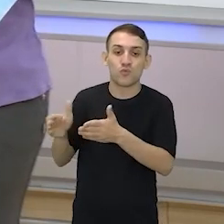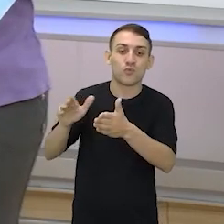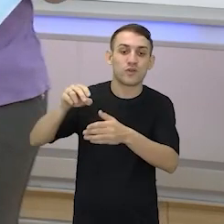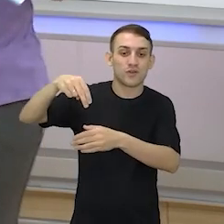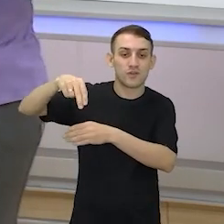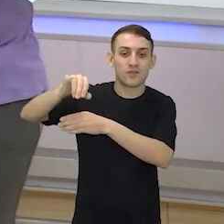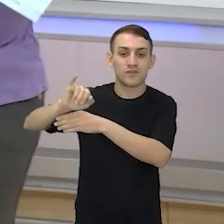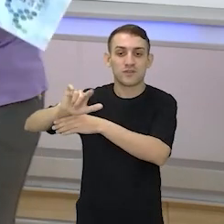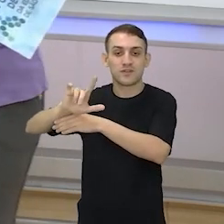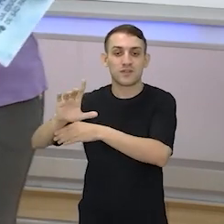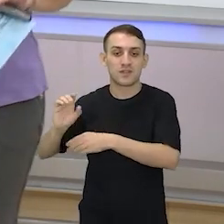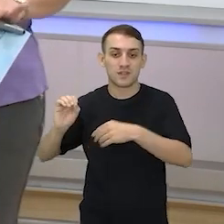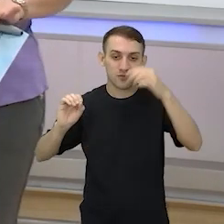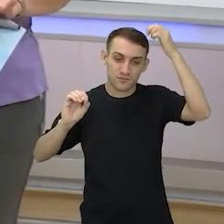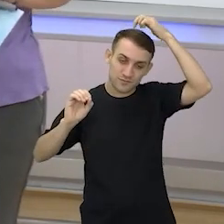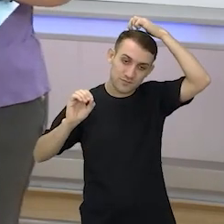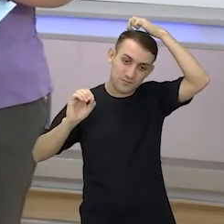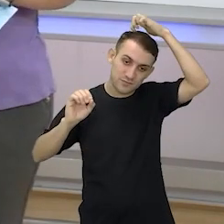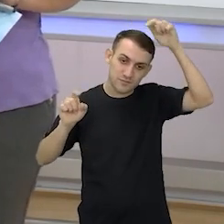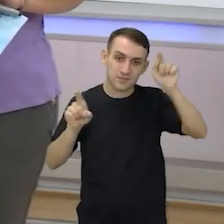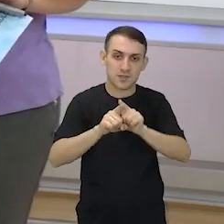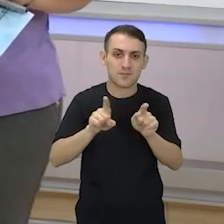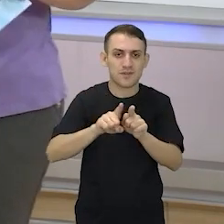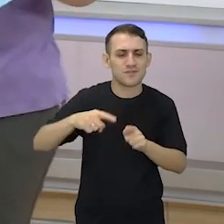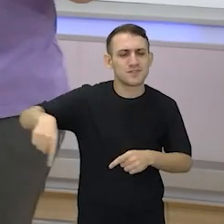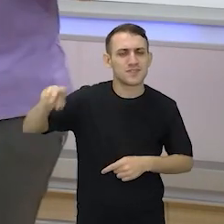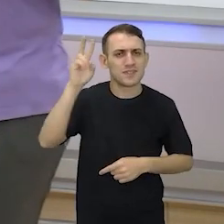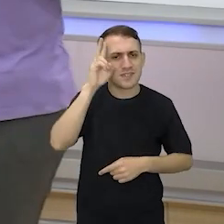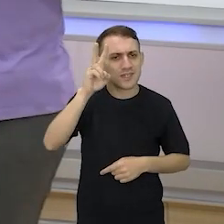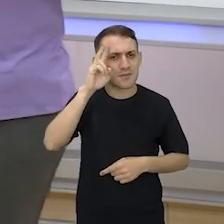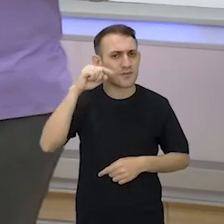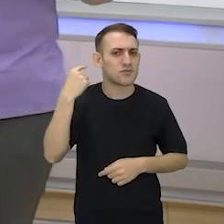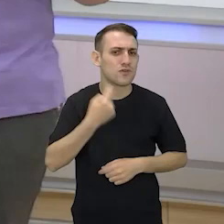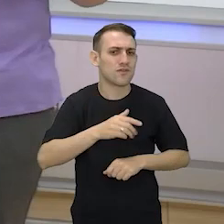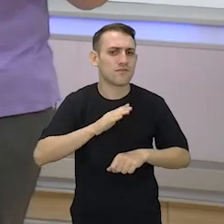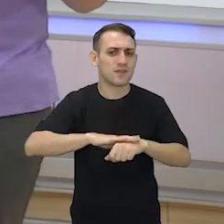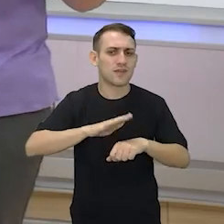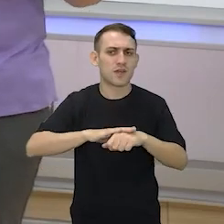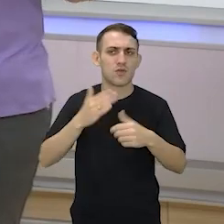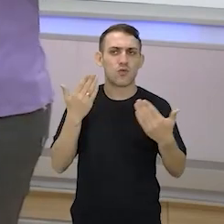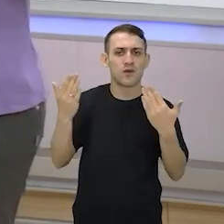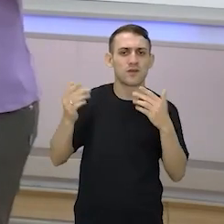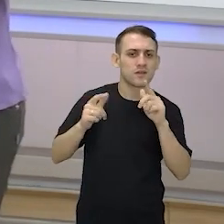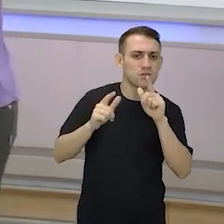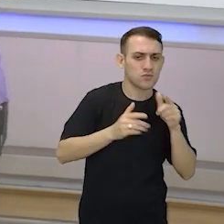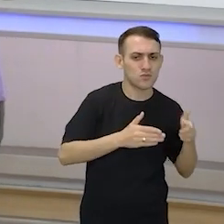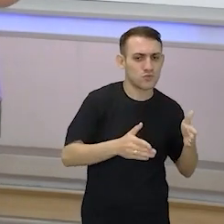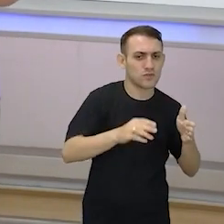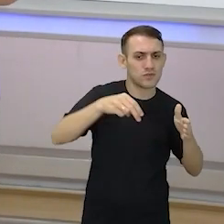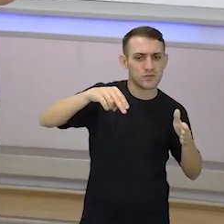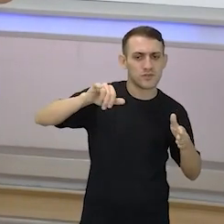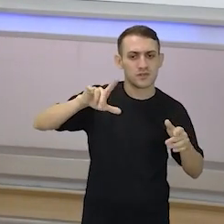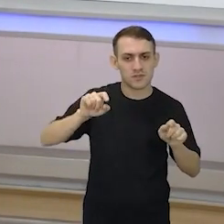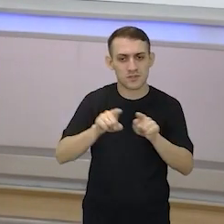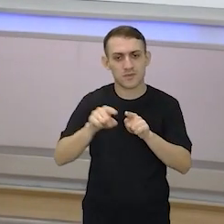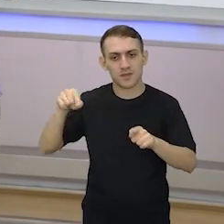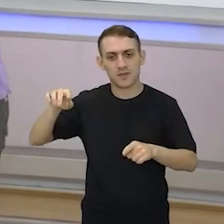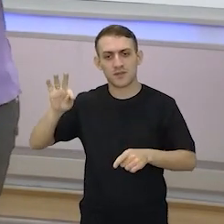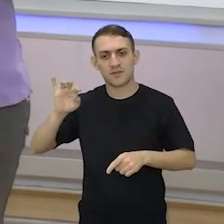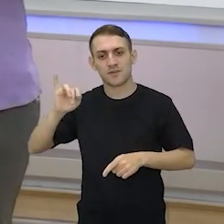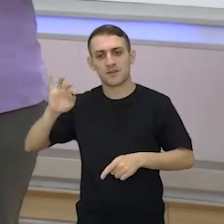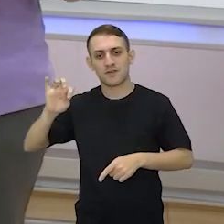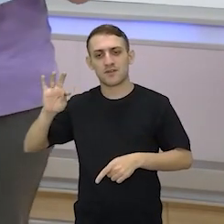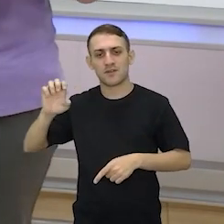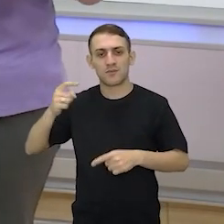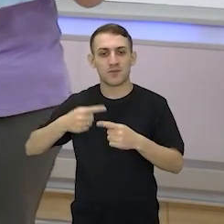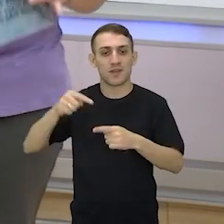O Nilo é bom, hein? O Rio Nilo. Estão lembrados que a gente fez uma comparação do Rio Nilo com o Rio Tietê? Por quê?